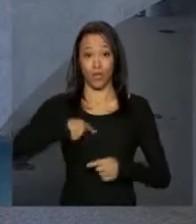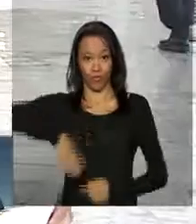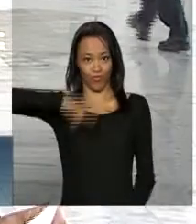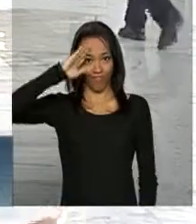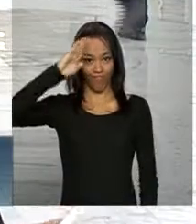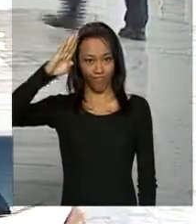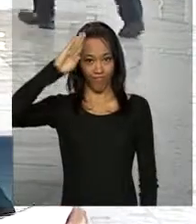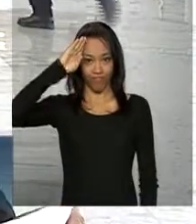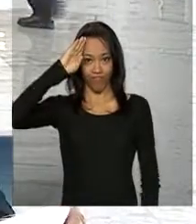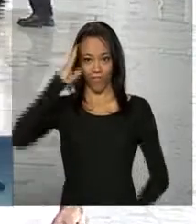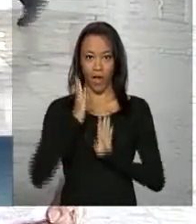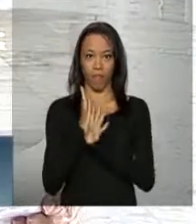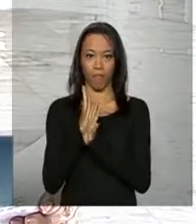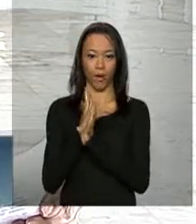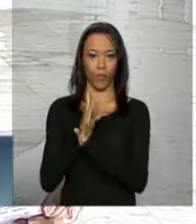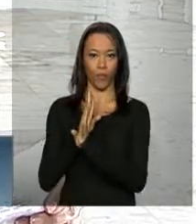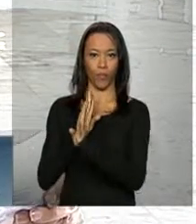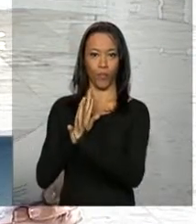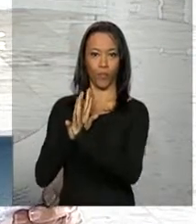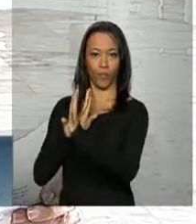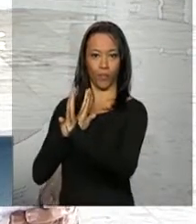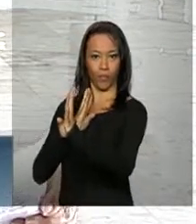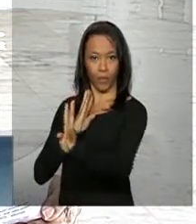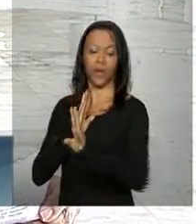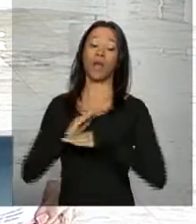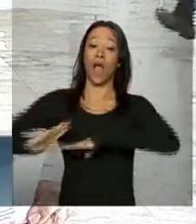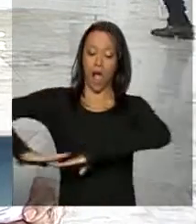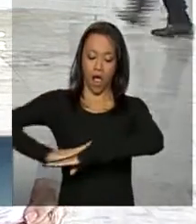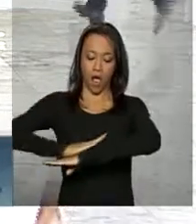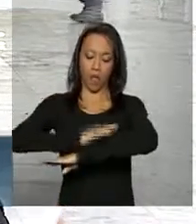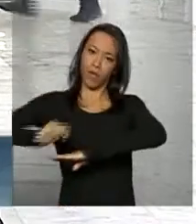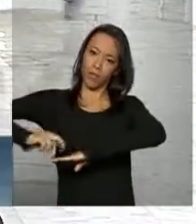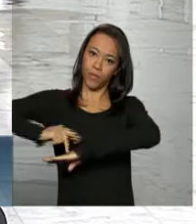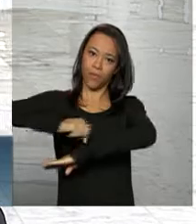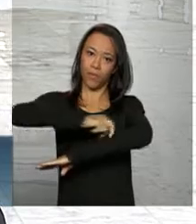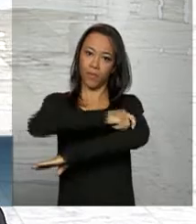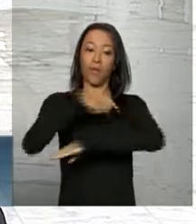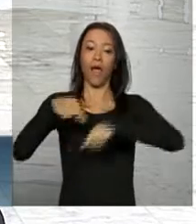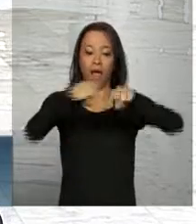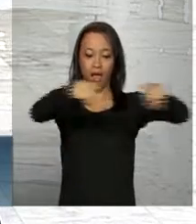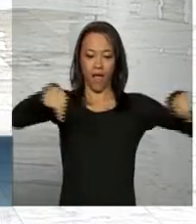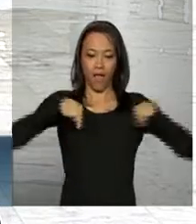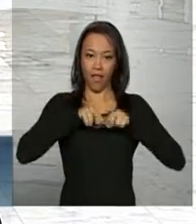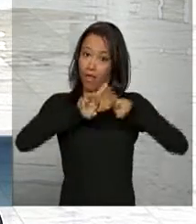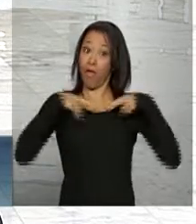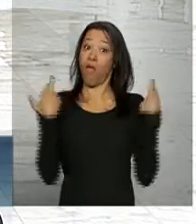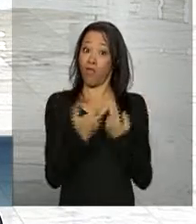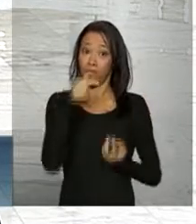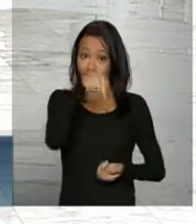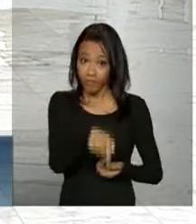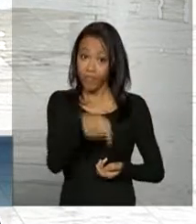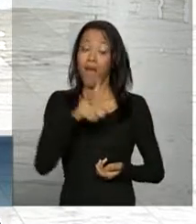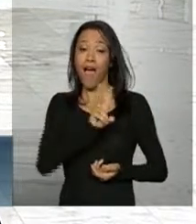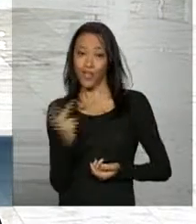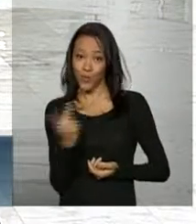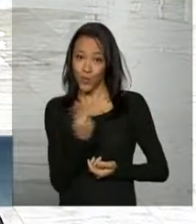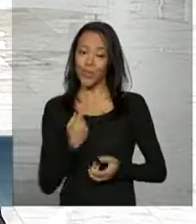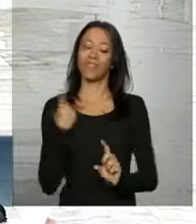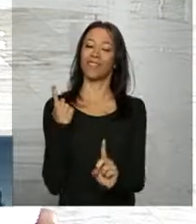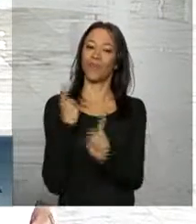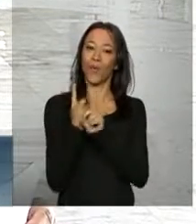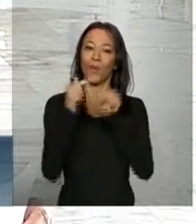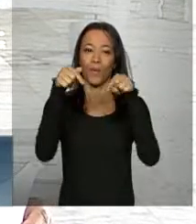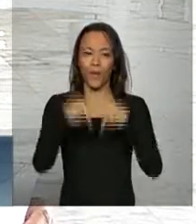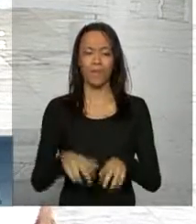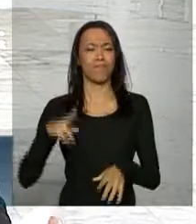posicionada ao longo da rampa que dá acesso ao Salão Nobre. As duas presidentas vão ter um encontro privado